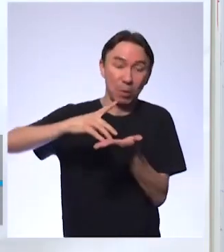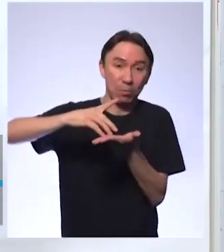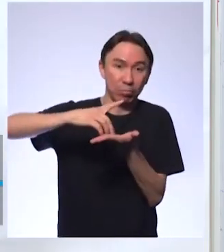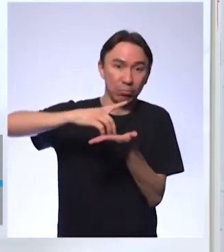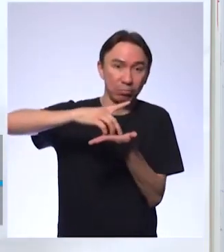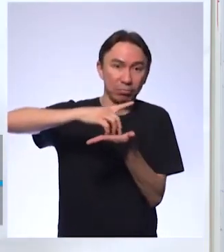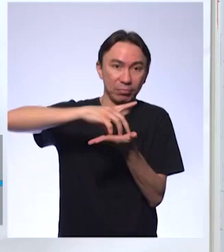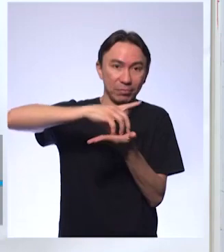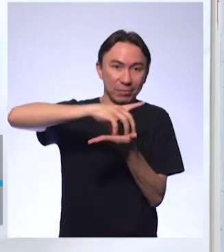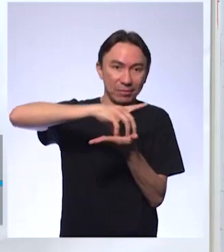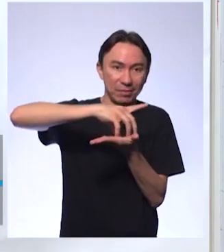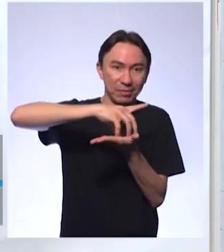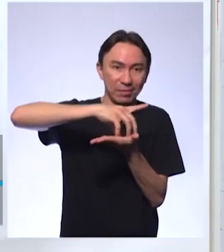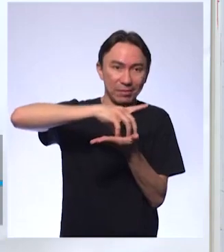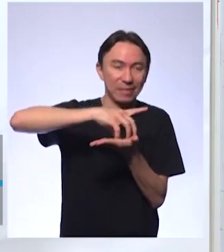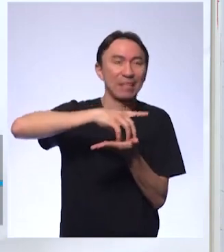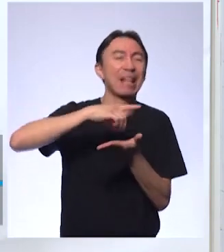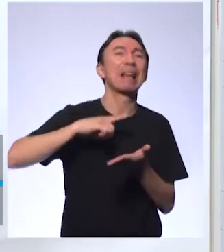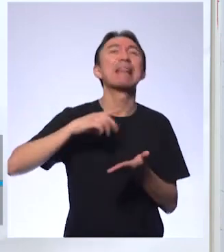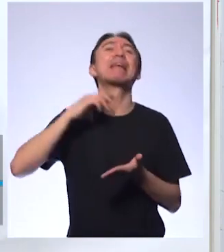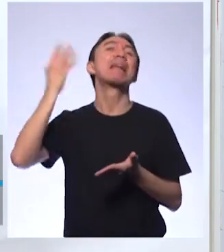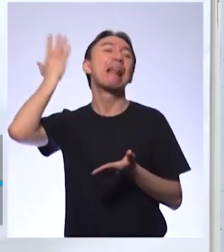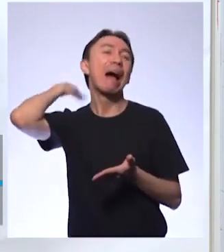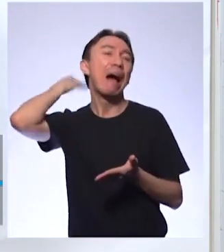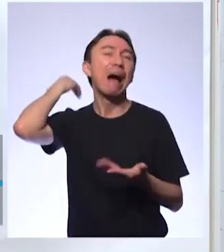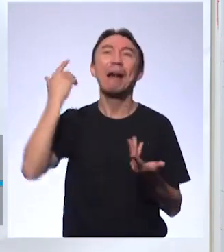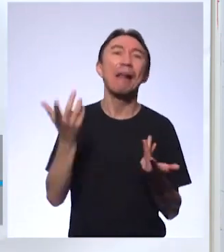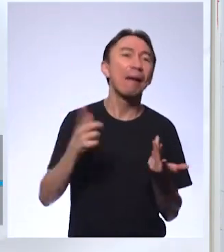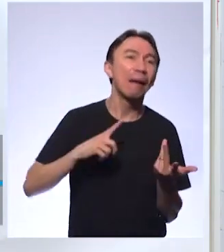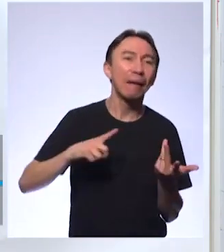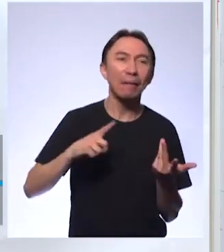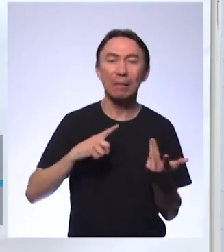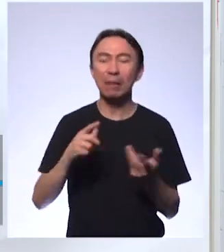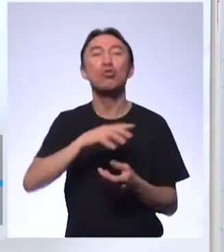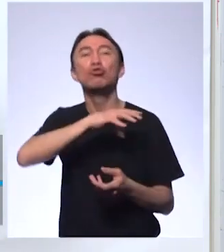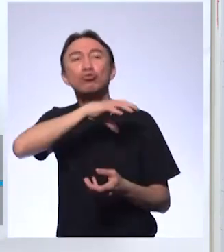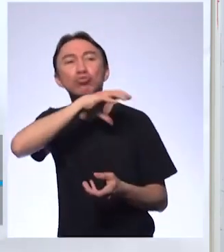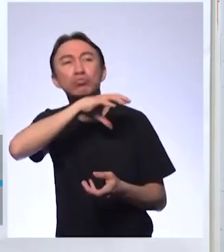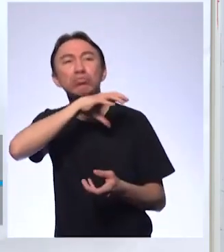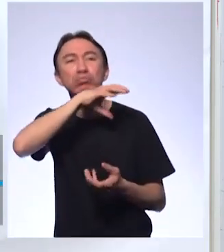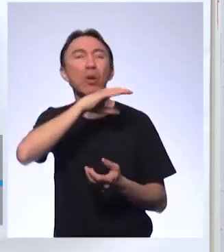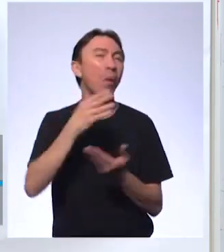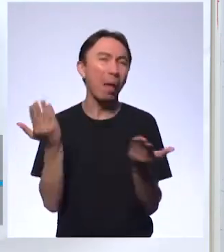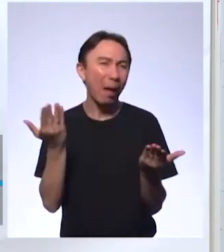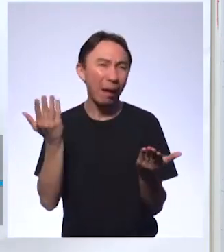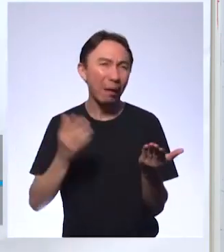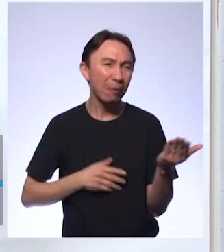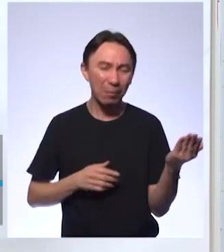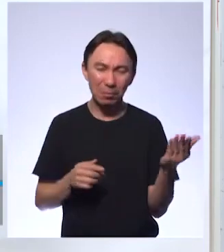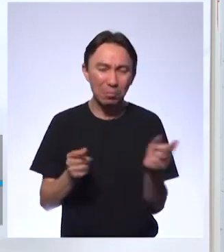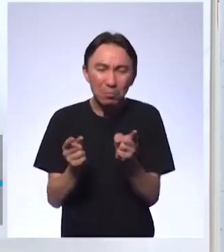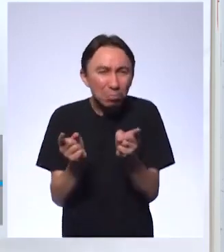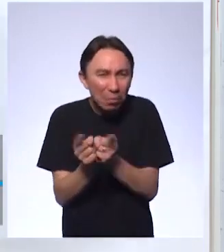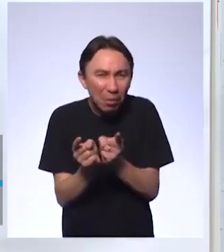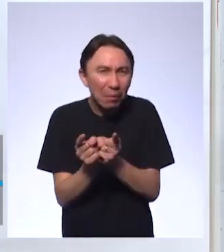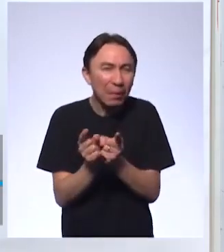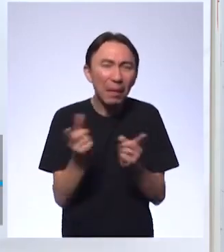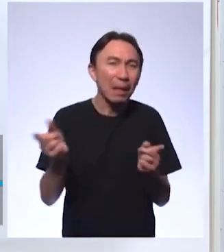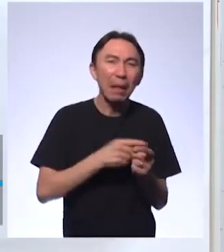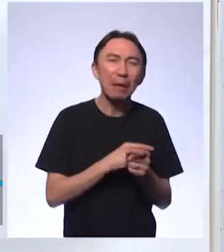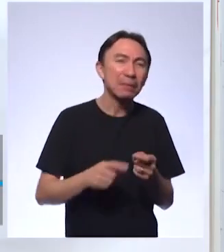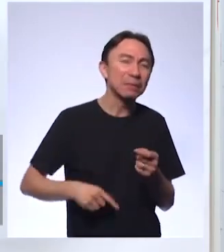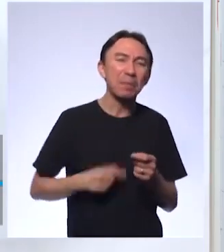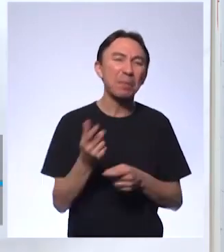Terra, os mamíferos que tinham naquela época, era como se fossem os camundongos de hoje, pequenos roedores, pequenos